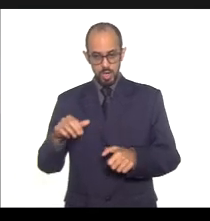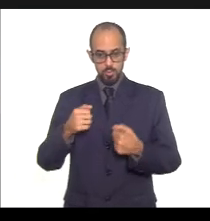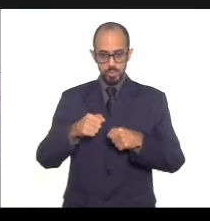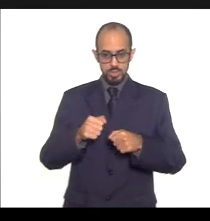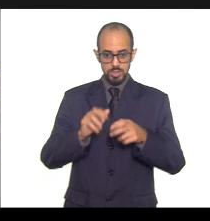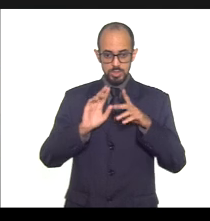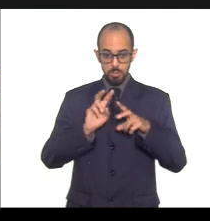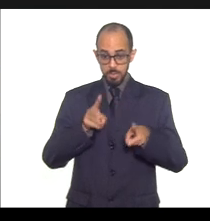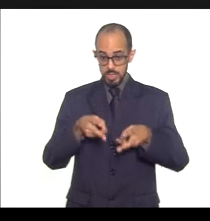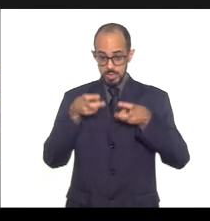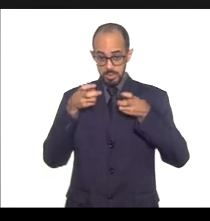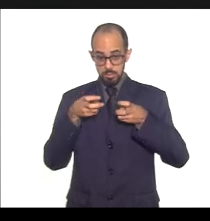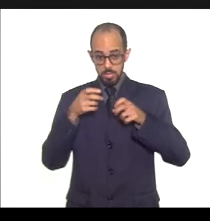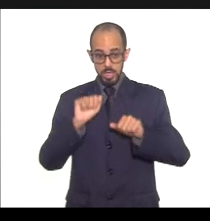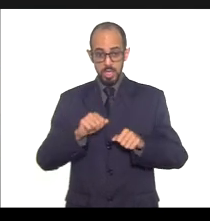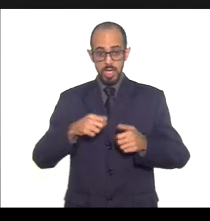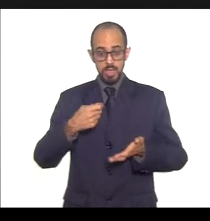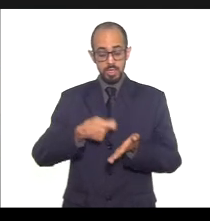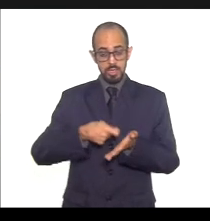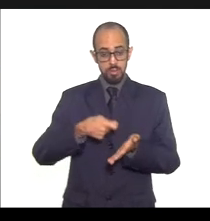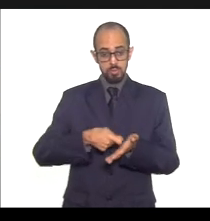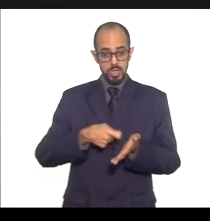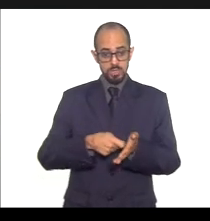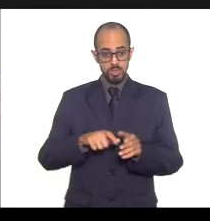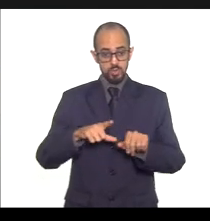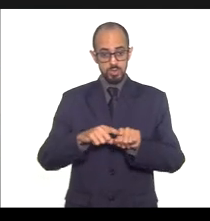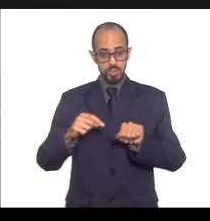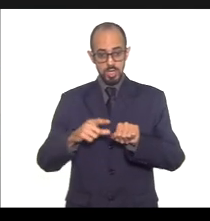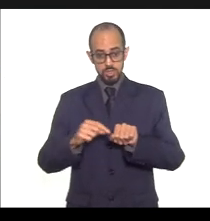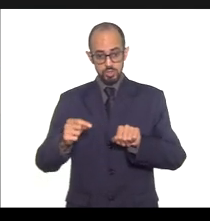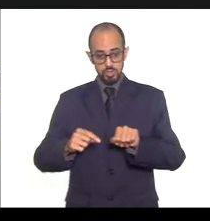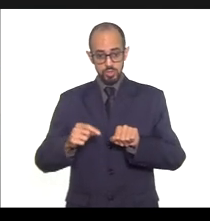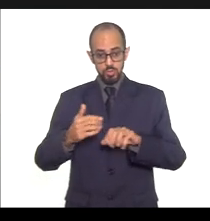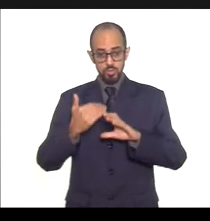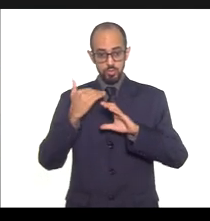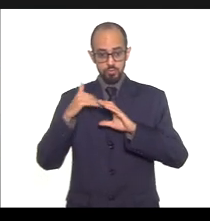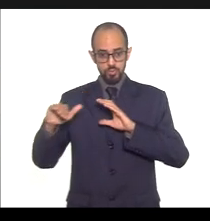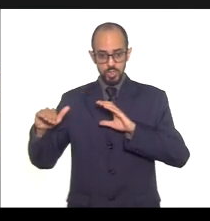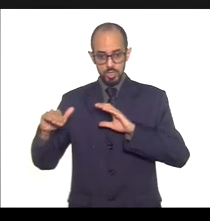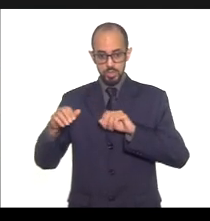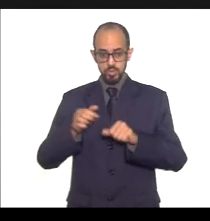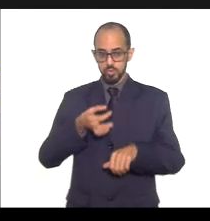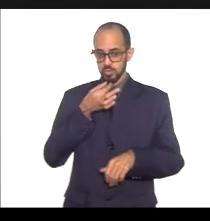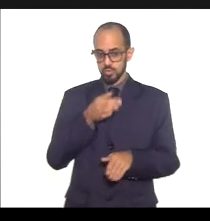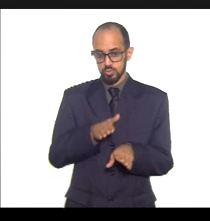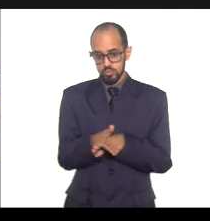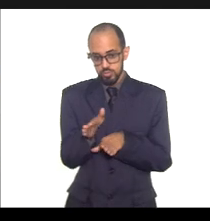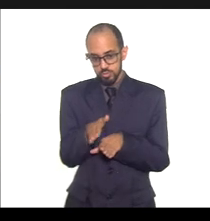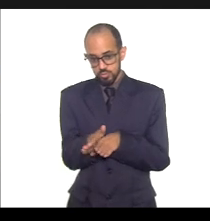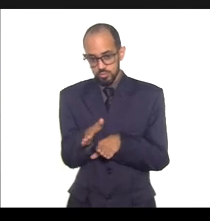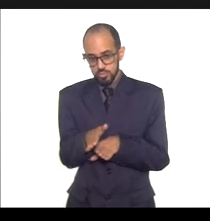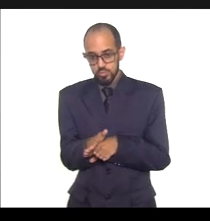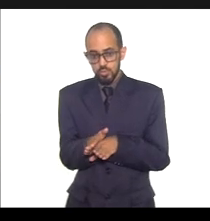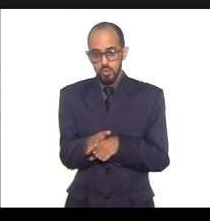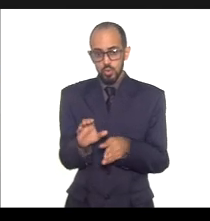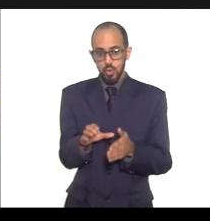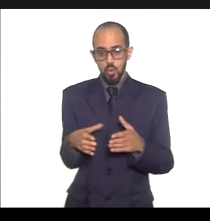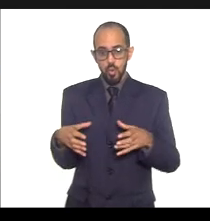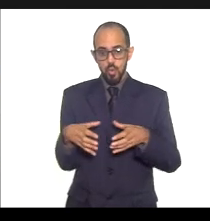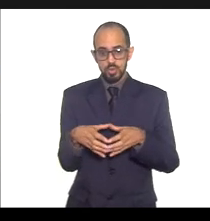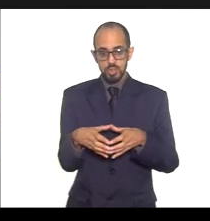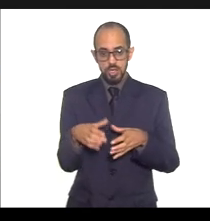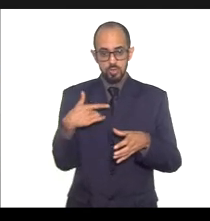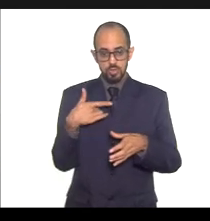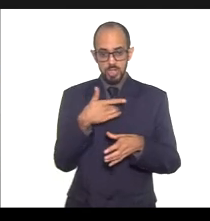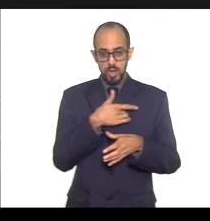disposto neste artigo, mediante o envio de relatório de gestão ao respectivo Conselho de Saúde, até o dia 30 de